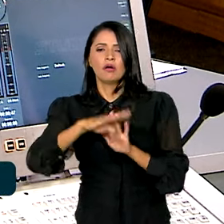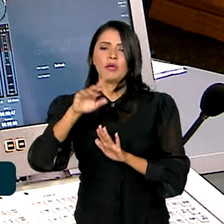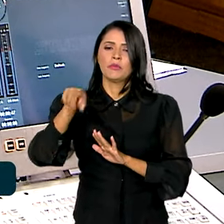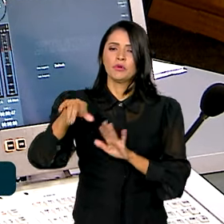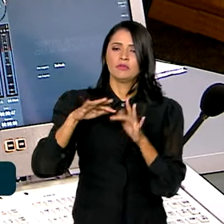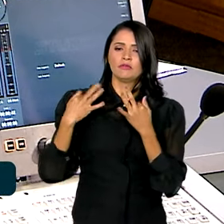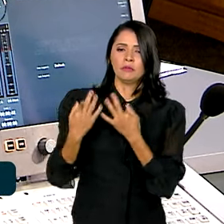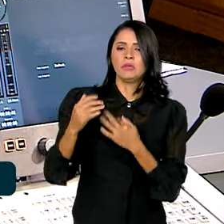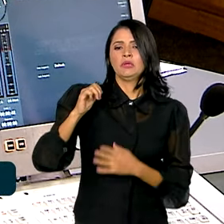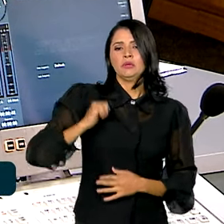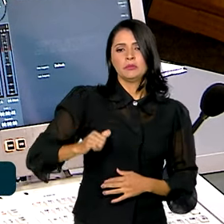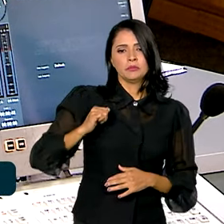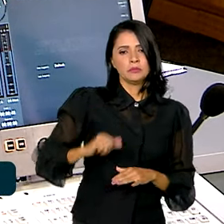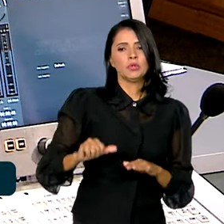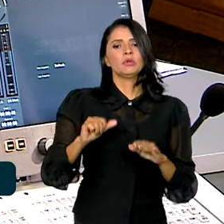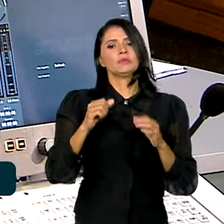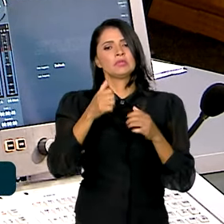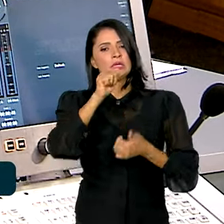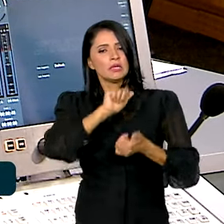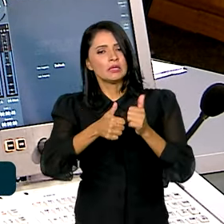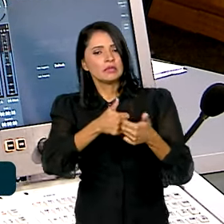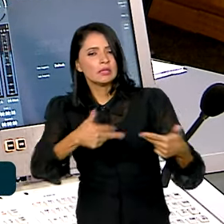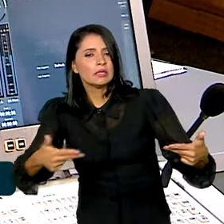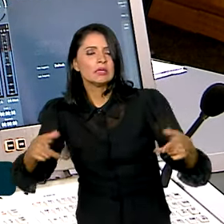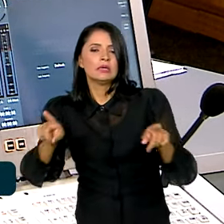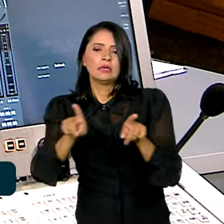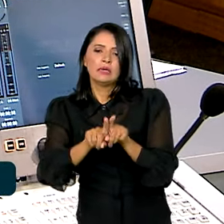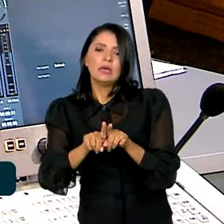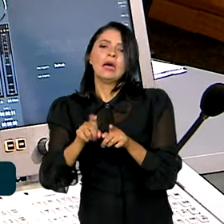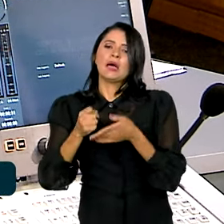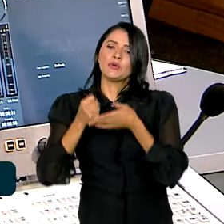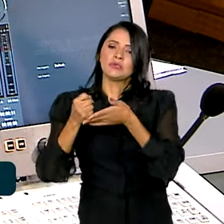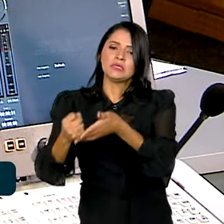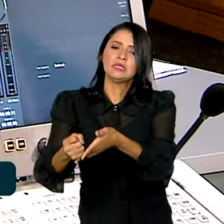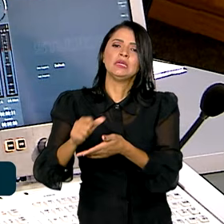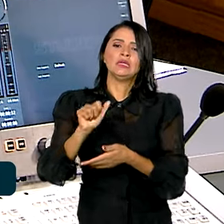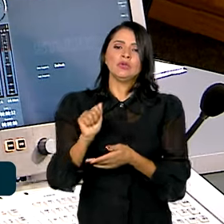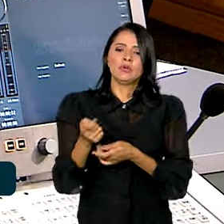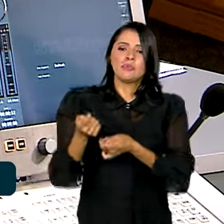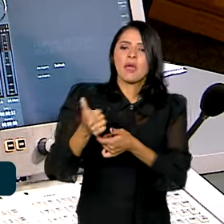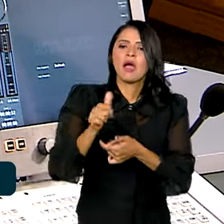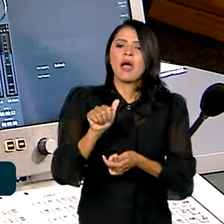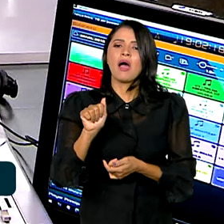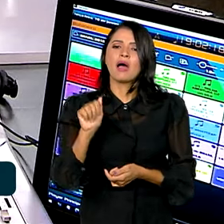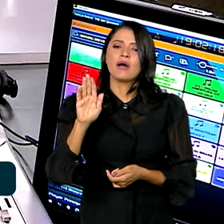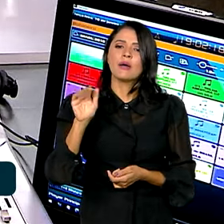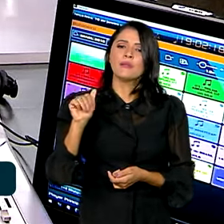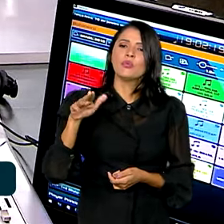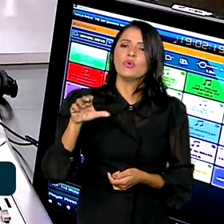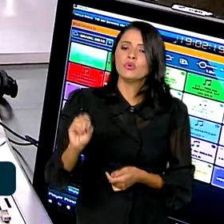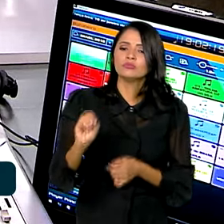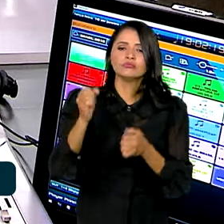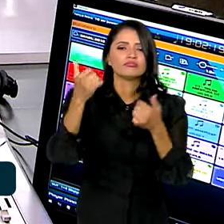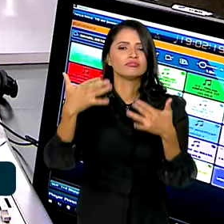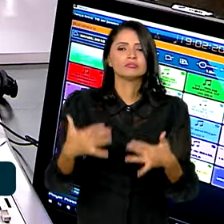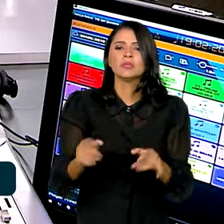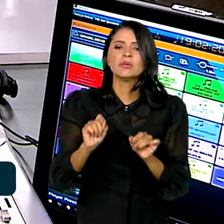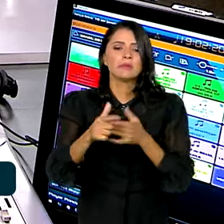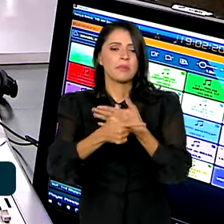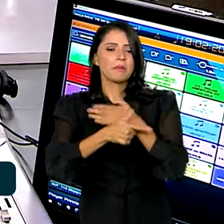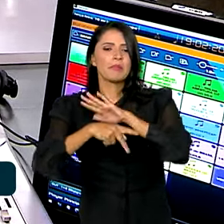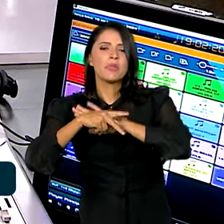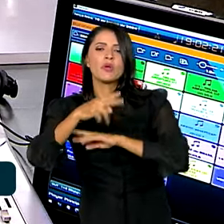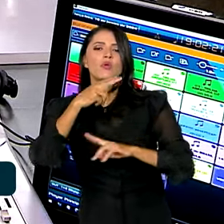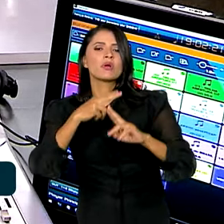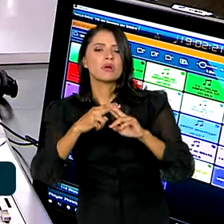Bolsa Atleta, além de auxílios e abônus para o trabalhador. Queria que o senhor começasse exatamente falando sobre esse papel social da